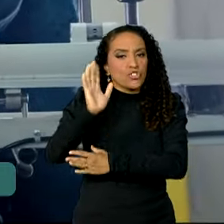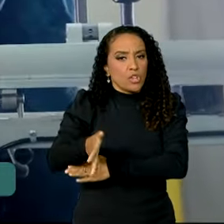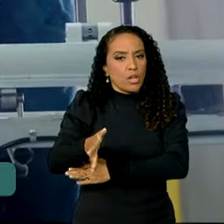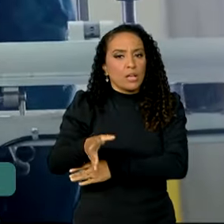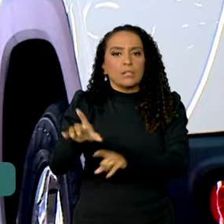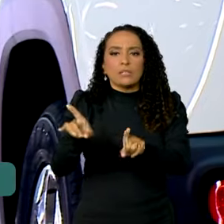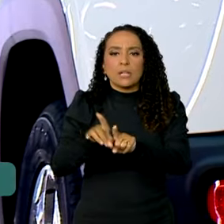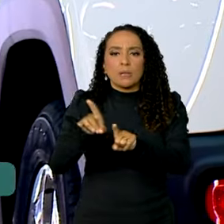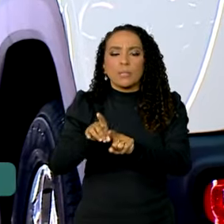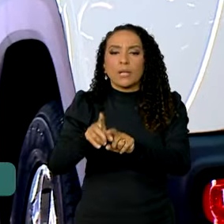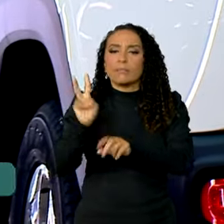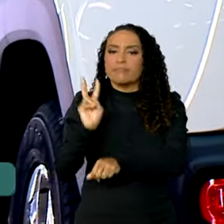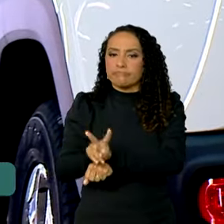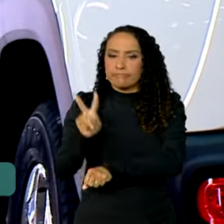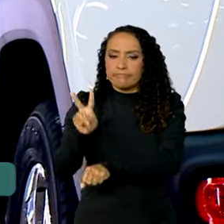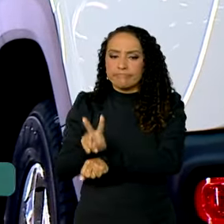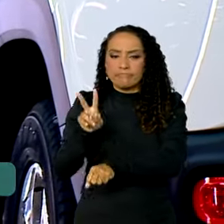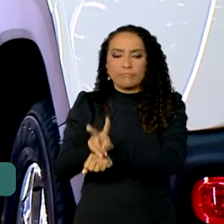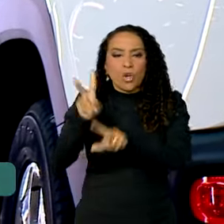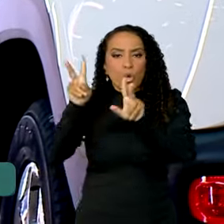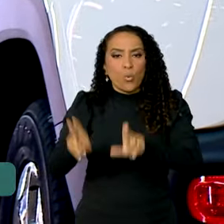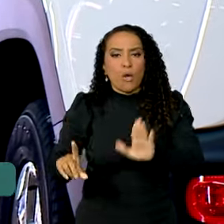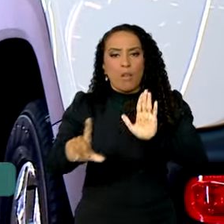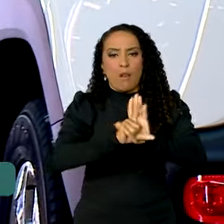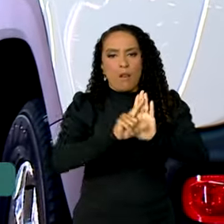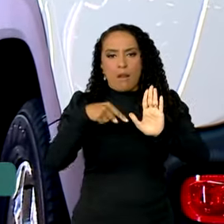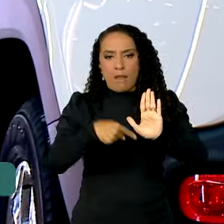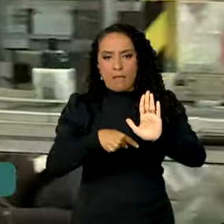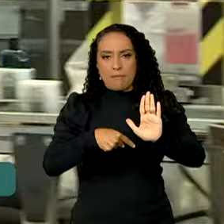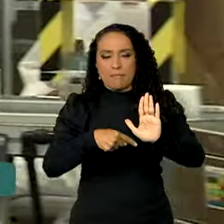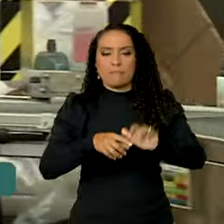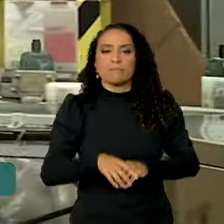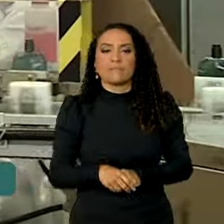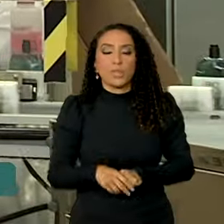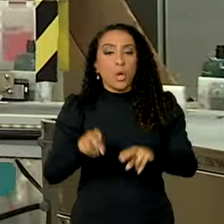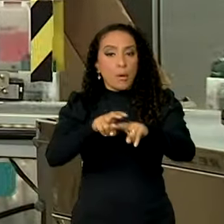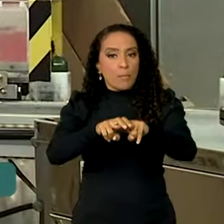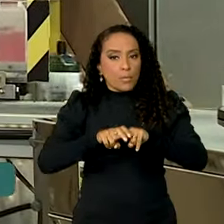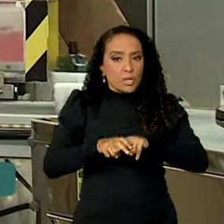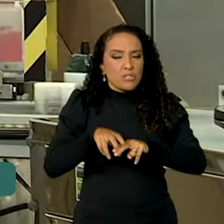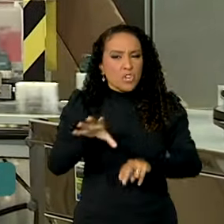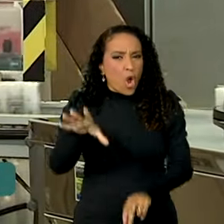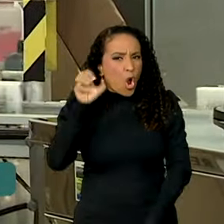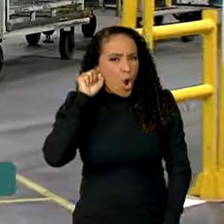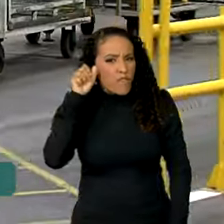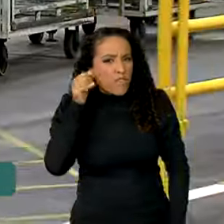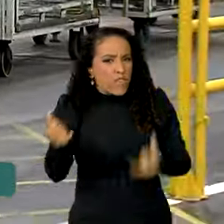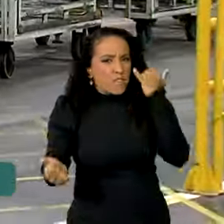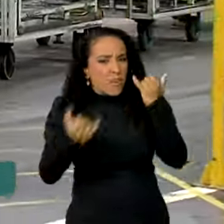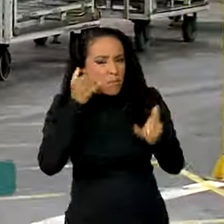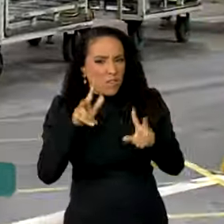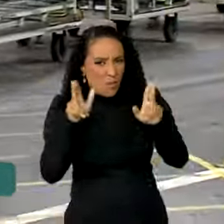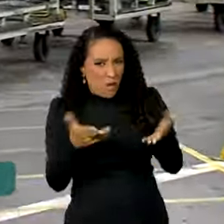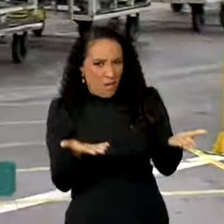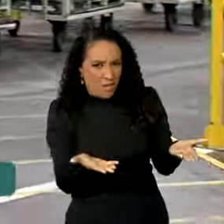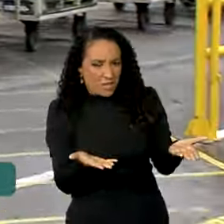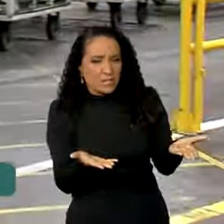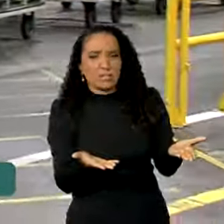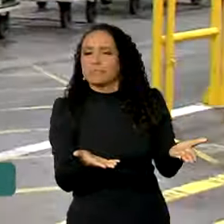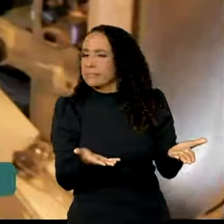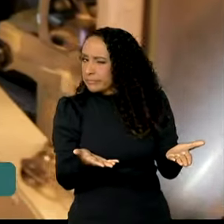e preservados conforme a legislação vigente. Por isso, ao ouvir informações como essas,